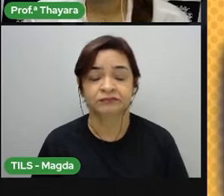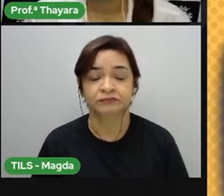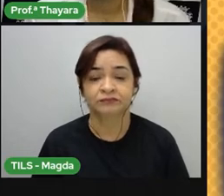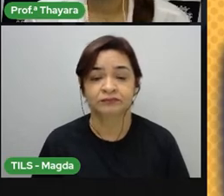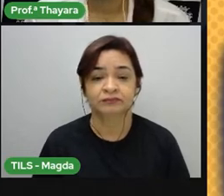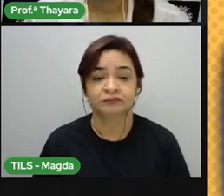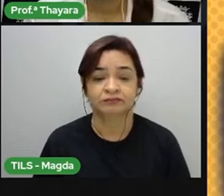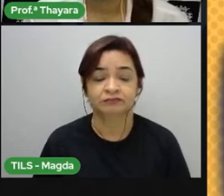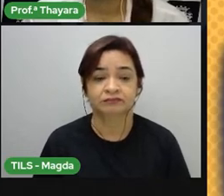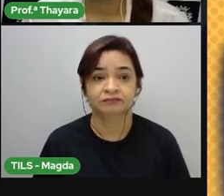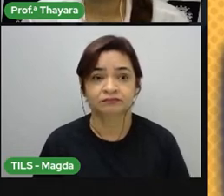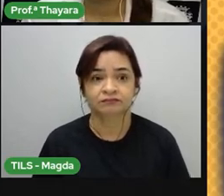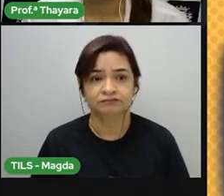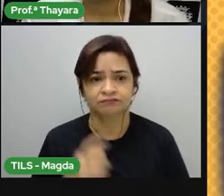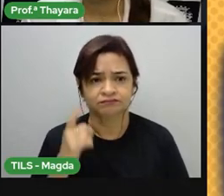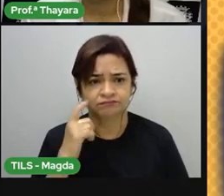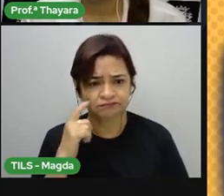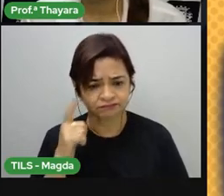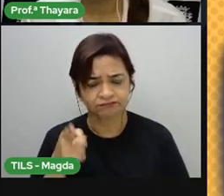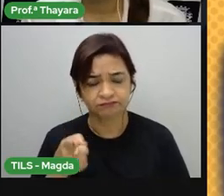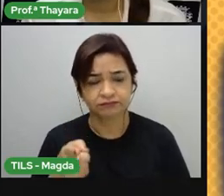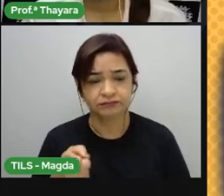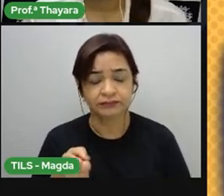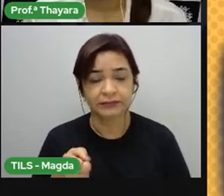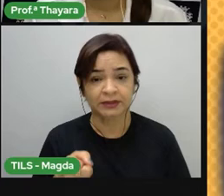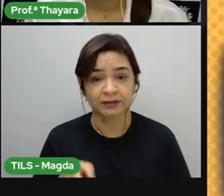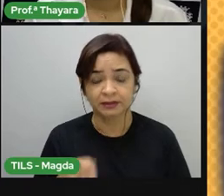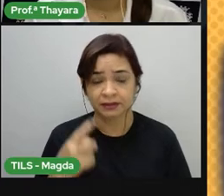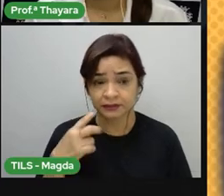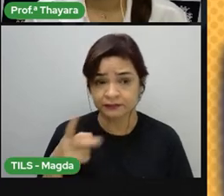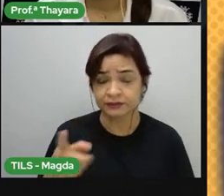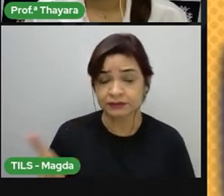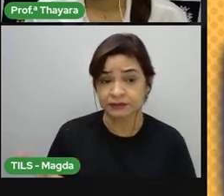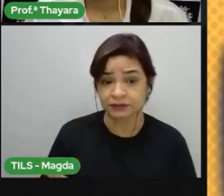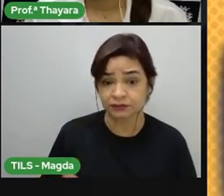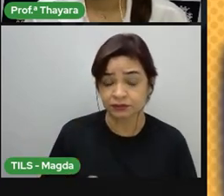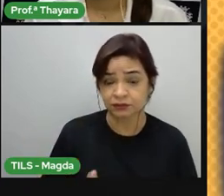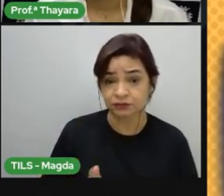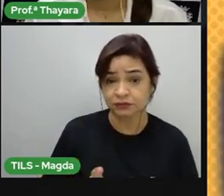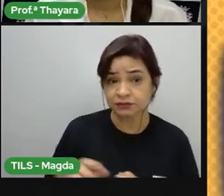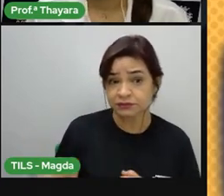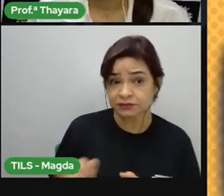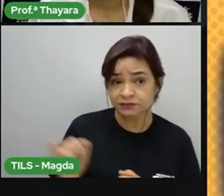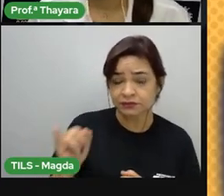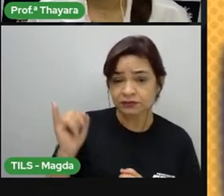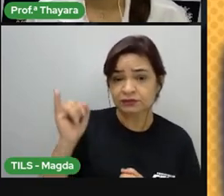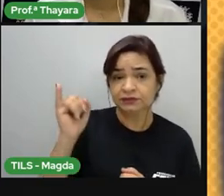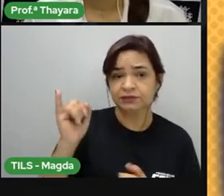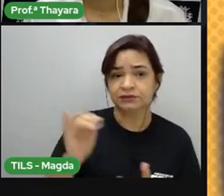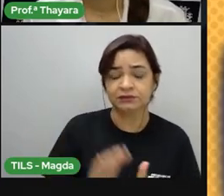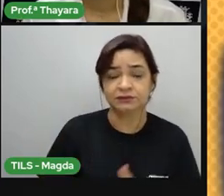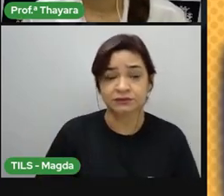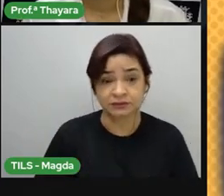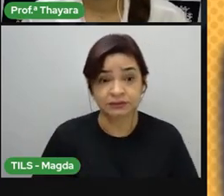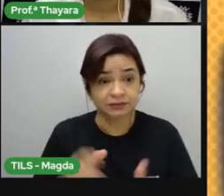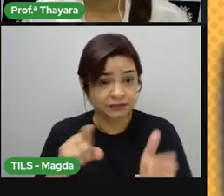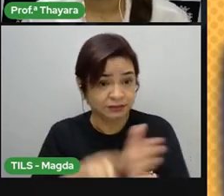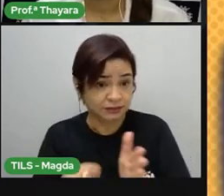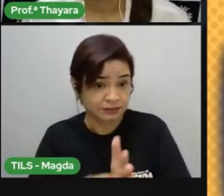E a descoberta de fósseis é comemorada por acrescentar valiosas informações à pesquisa científica.